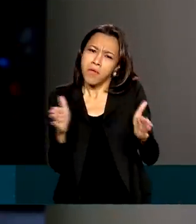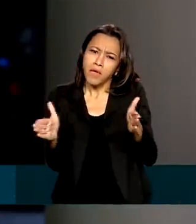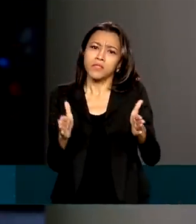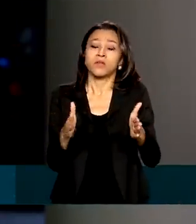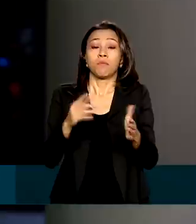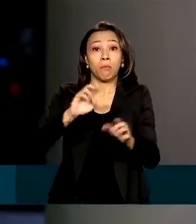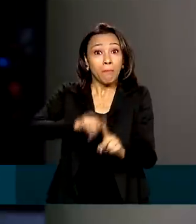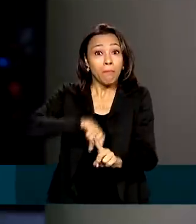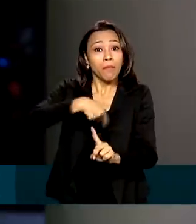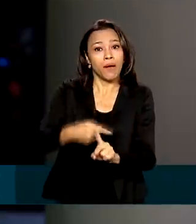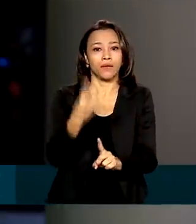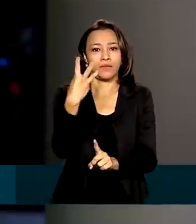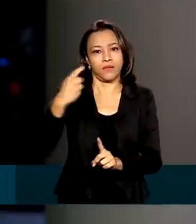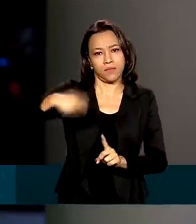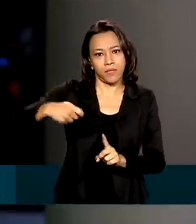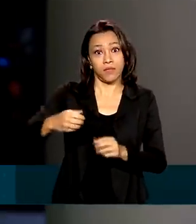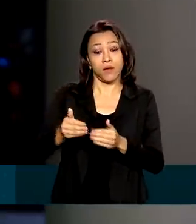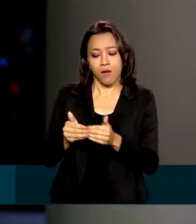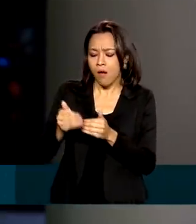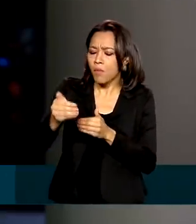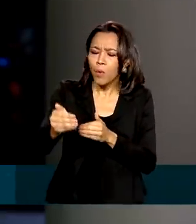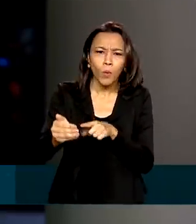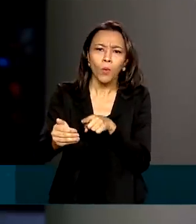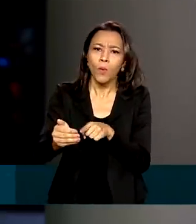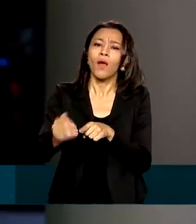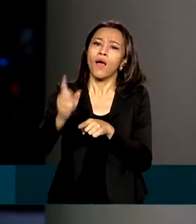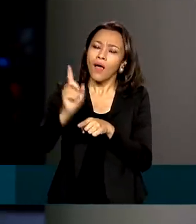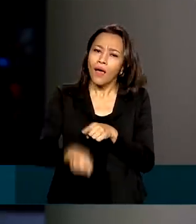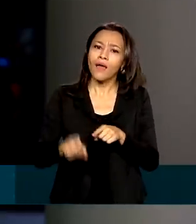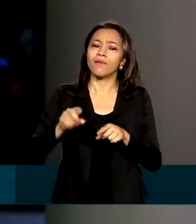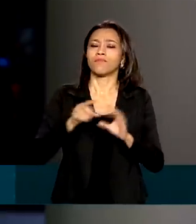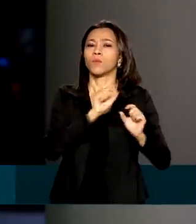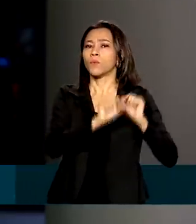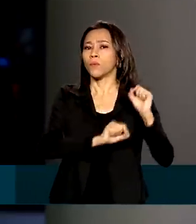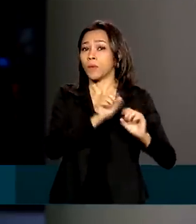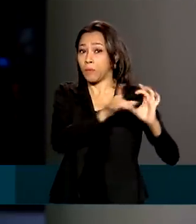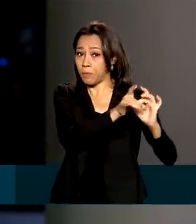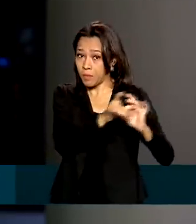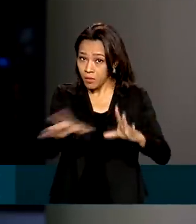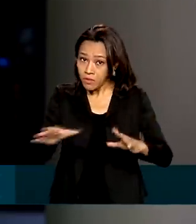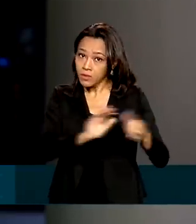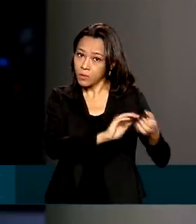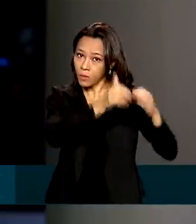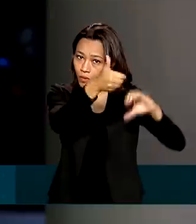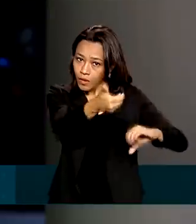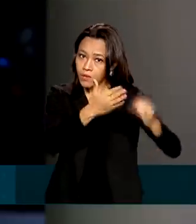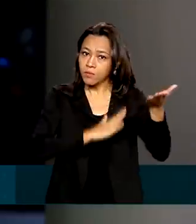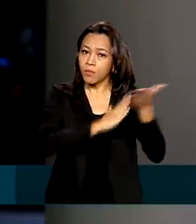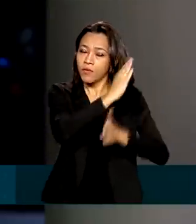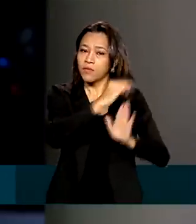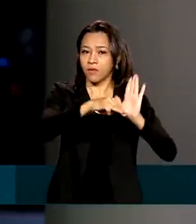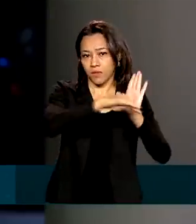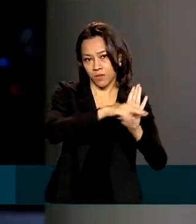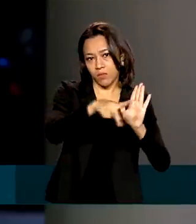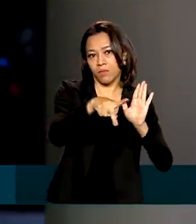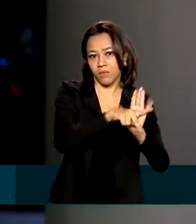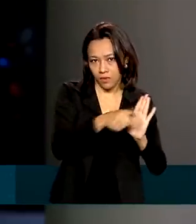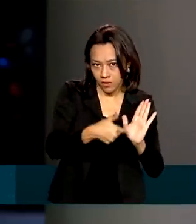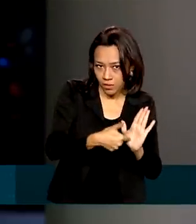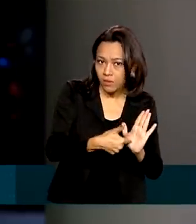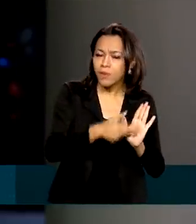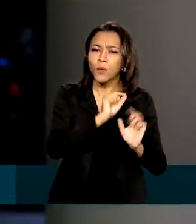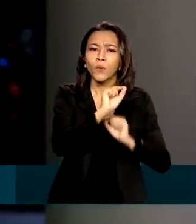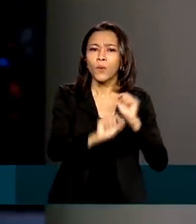meses. A prorrogação ocorre após autorização do Congresso na aprovação das medidas provisórias